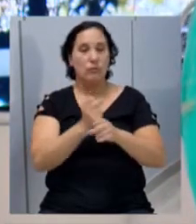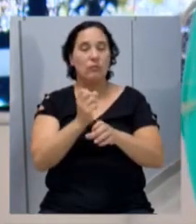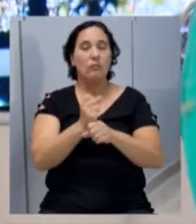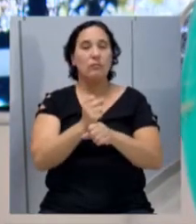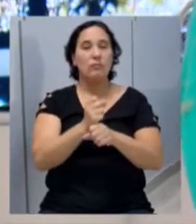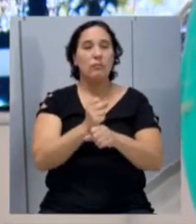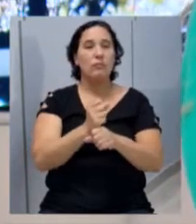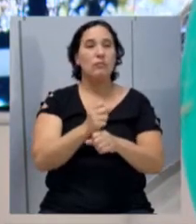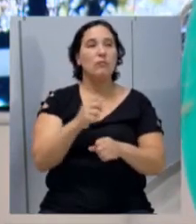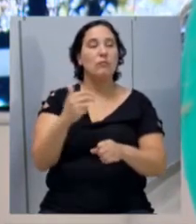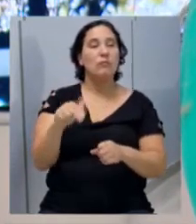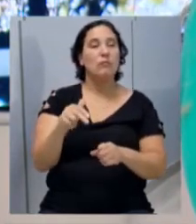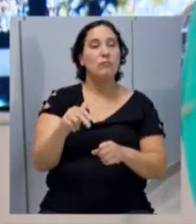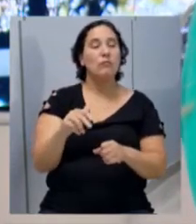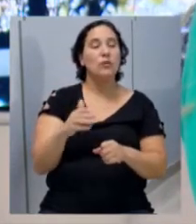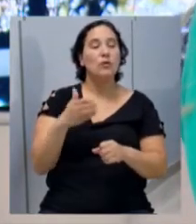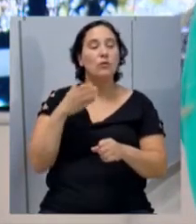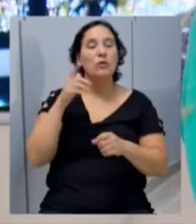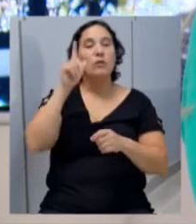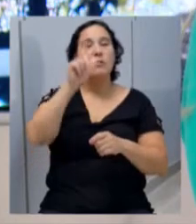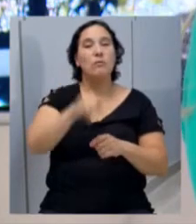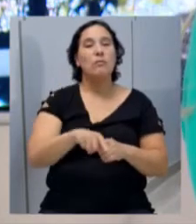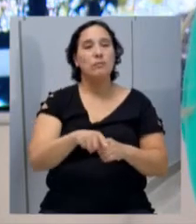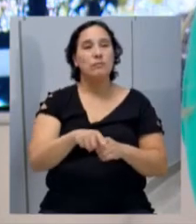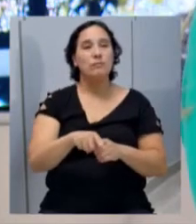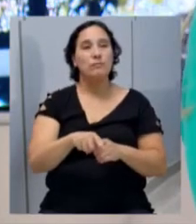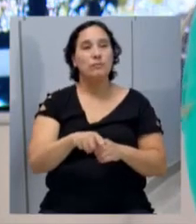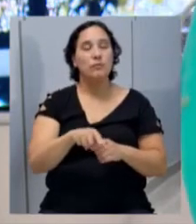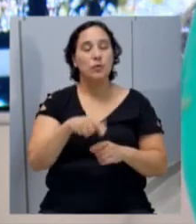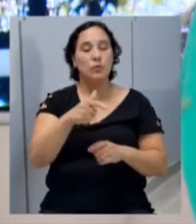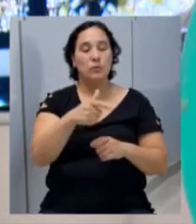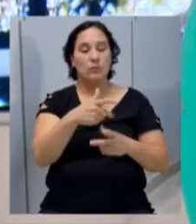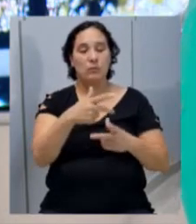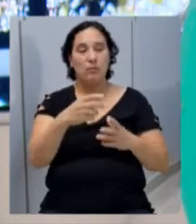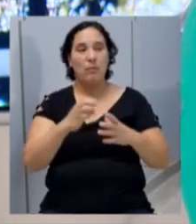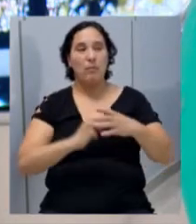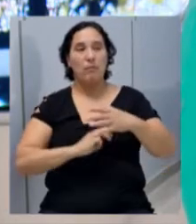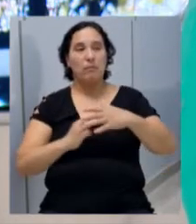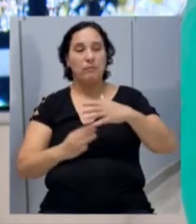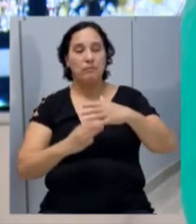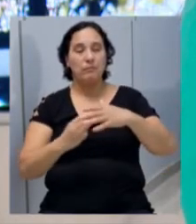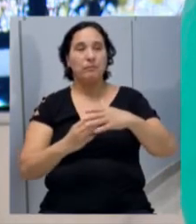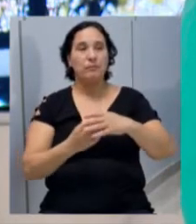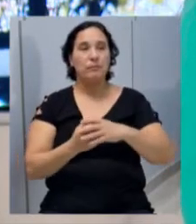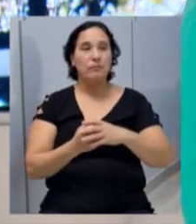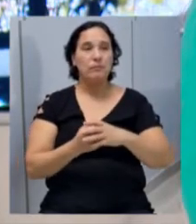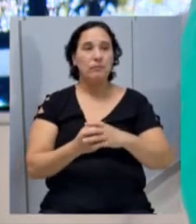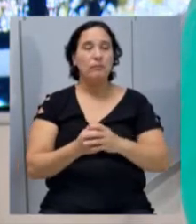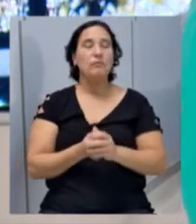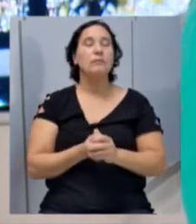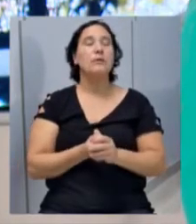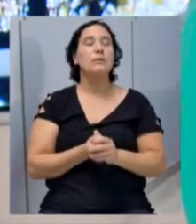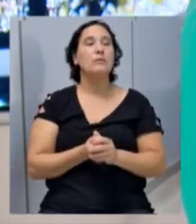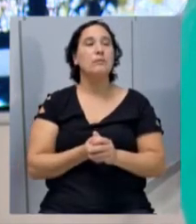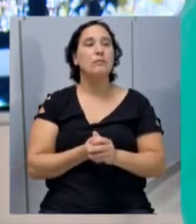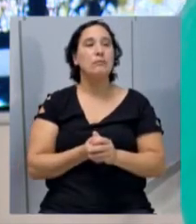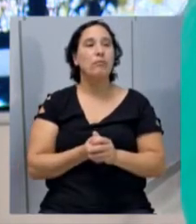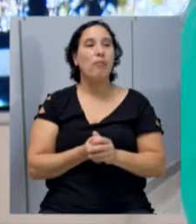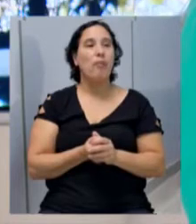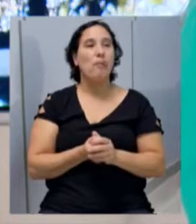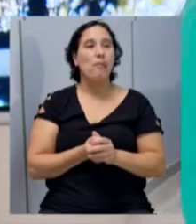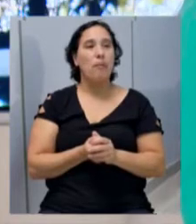31,90, quando é destinado para outros serviços terceiros, pessoa jurídica, lá no 33,90, que é a manutenção.